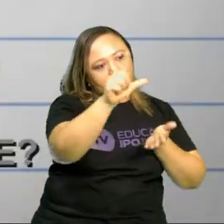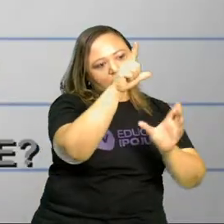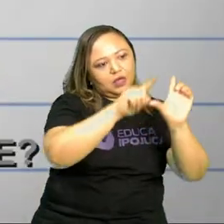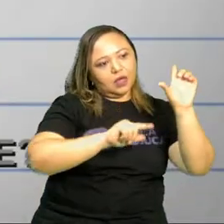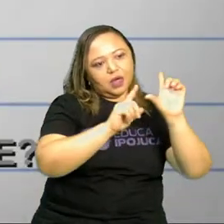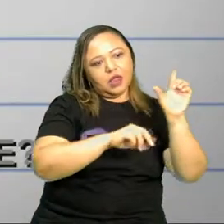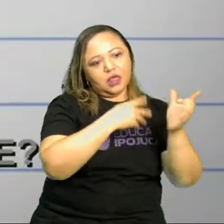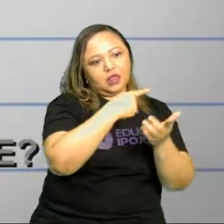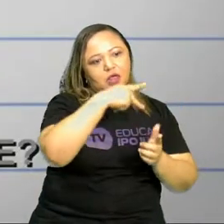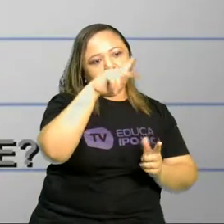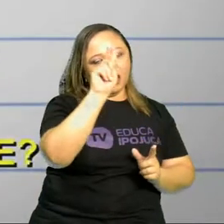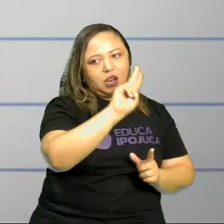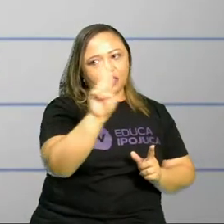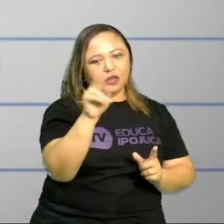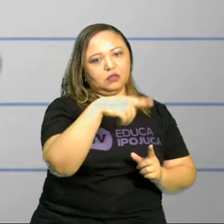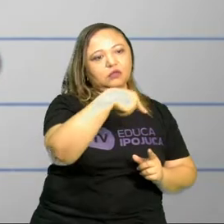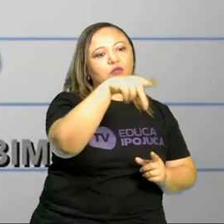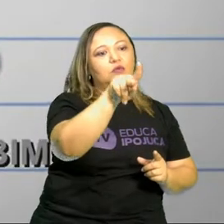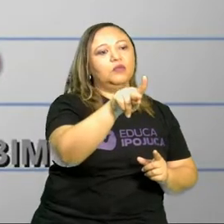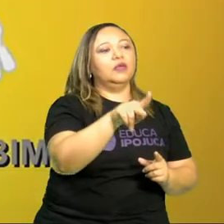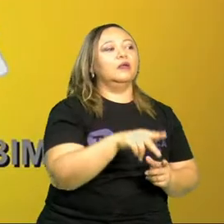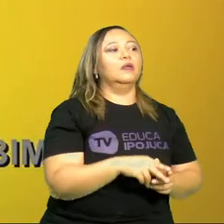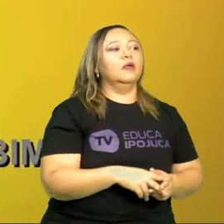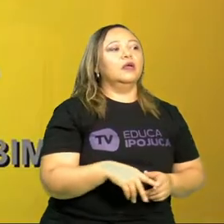letra. Qual é a letra do seu nome?